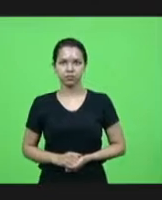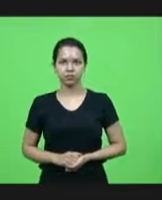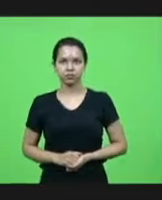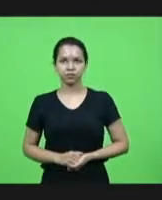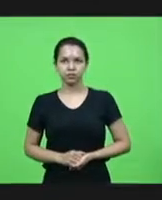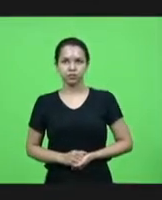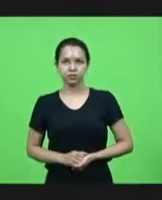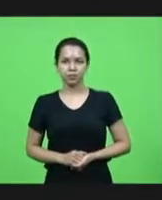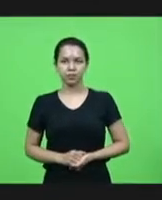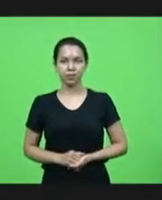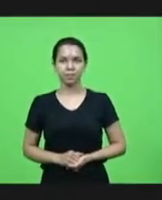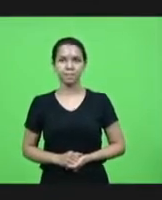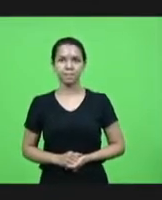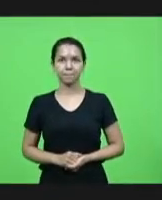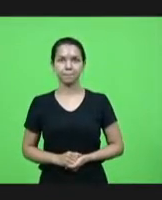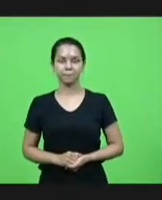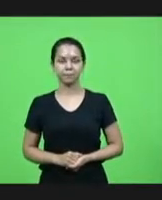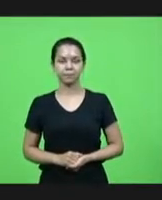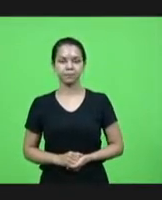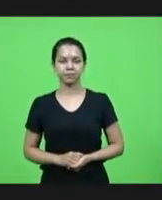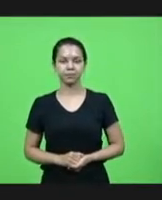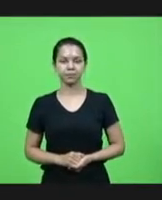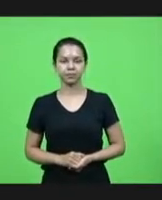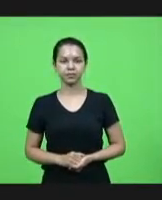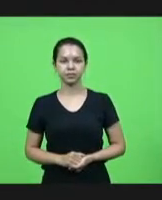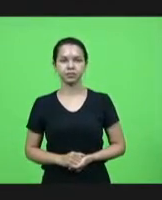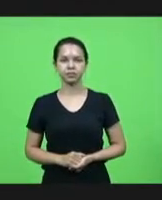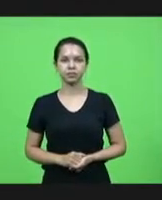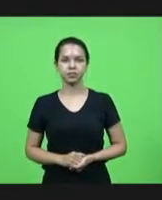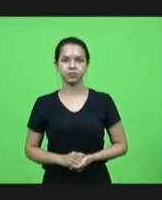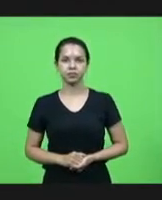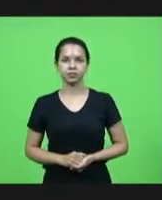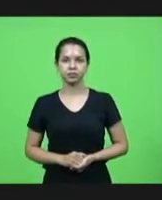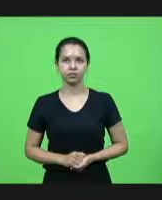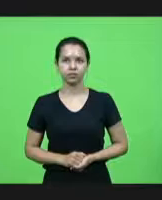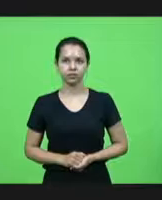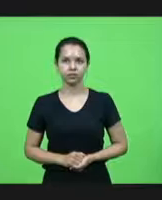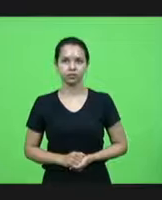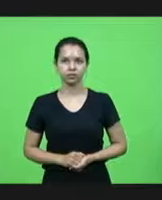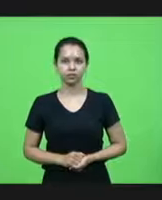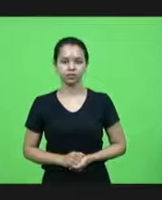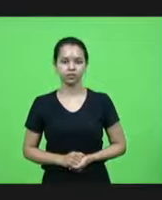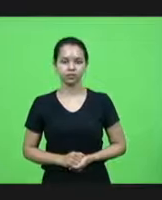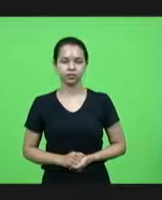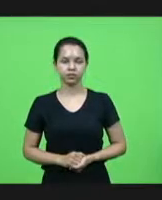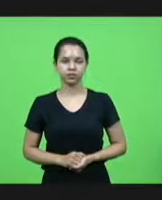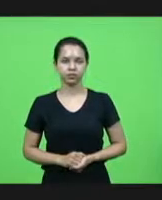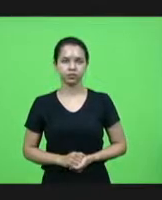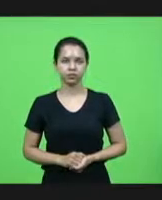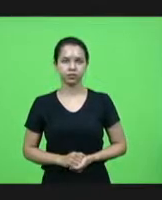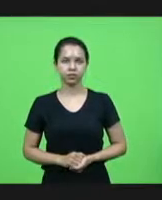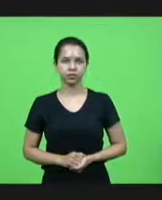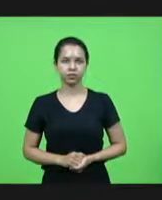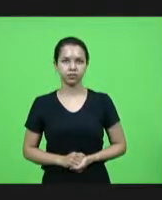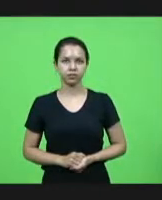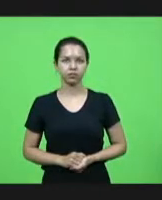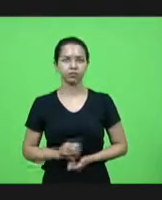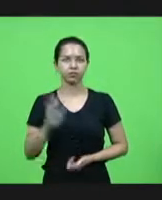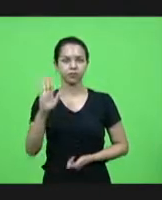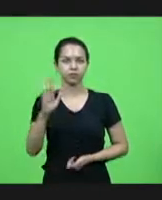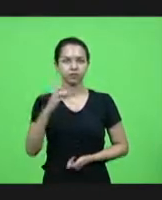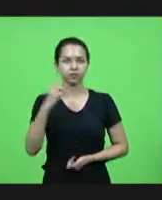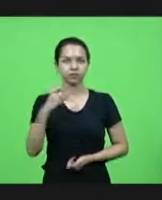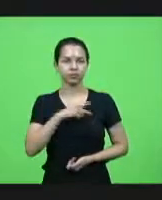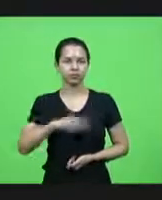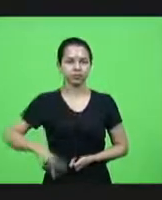os 6 salários que terem cumprido como se tivesse cumprido a meta pela ordem presidente eu estou inscrito